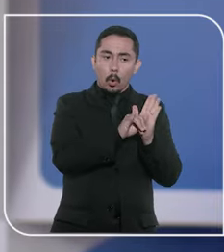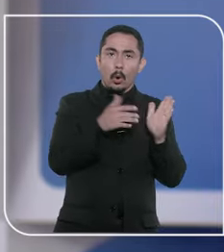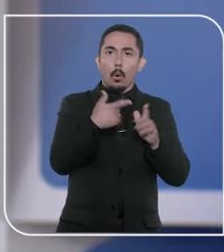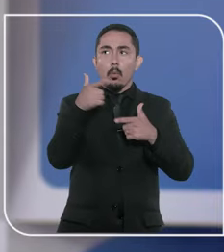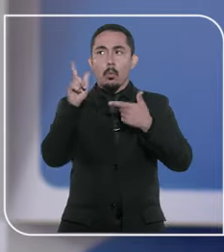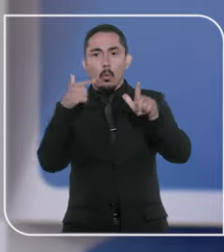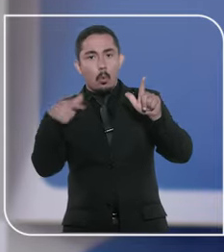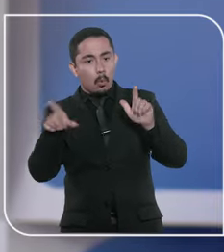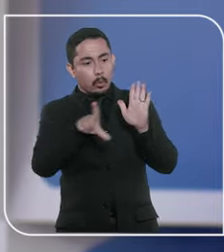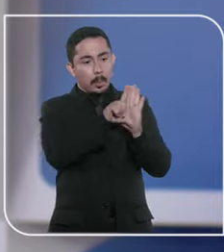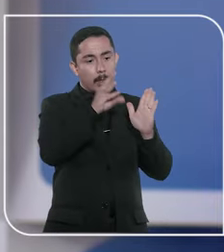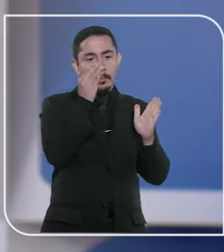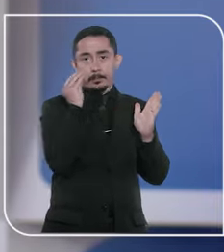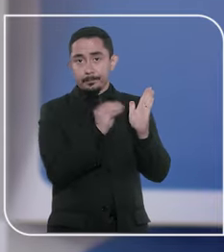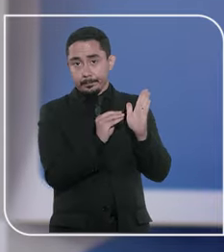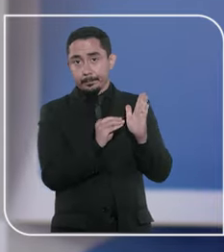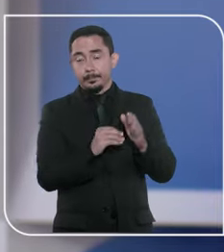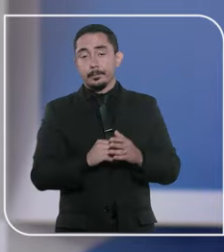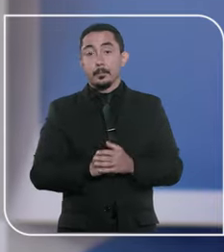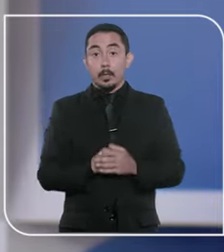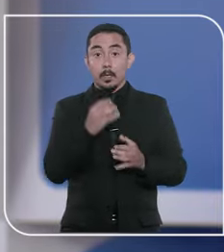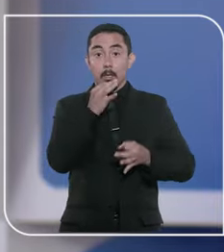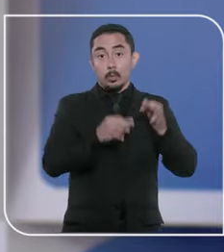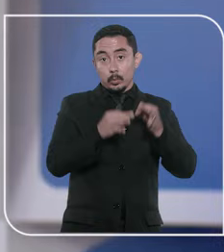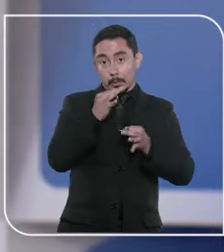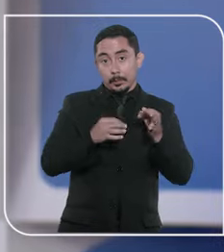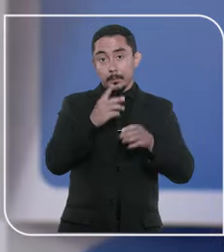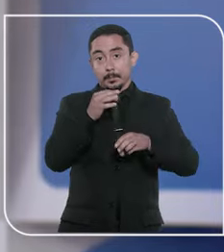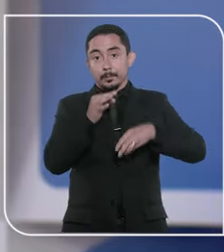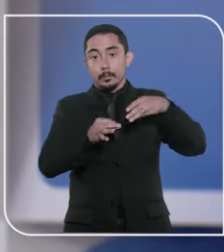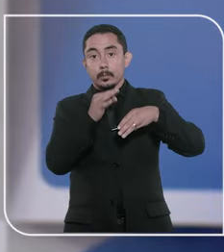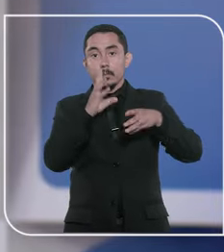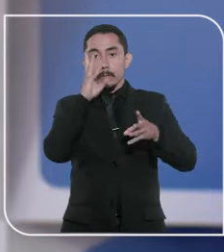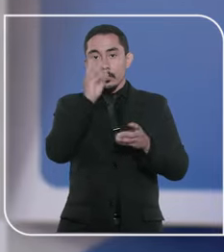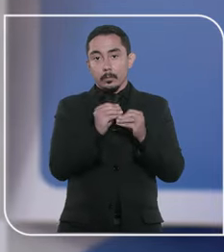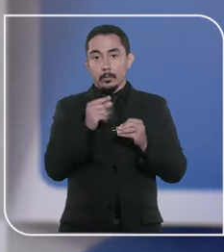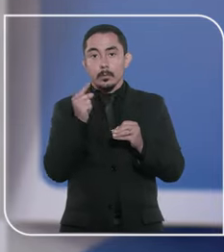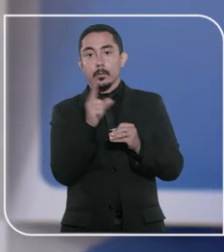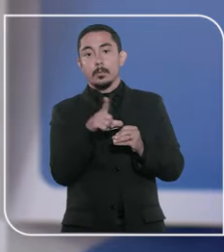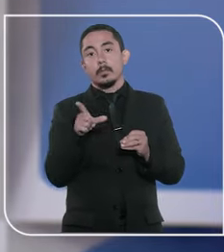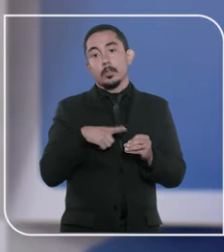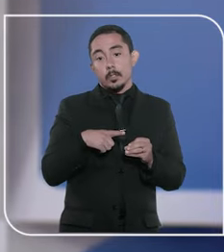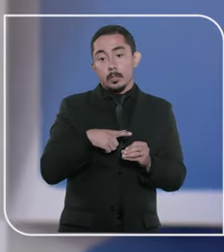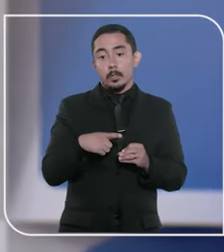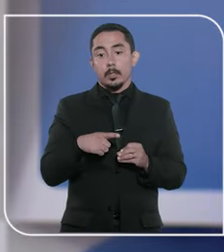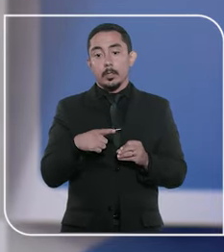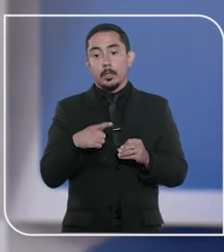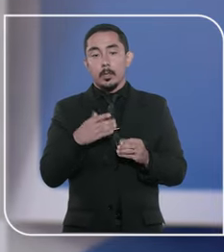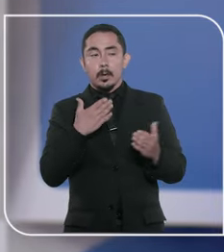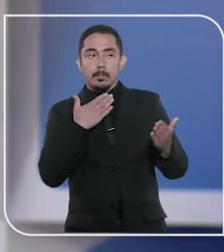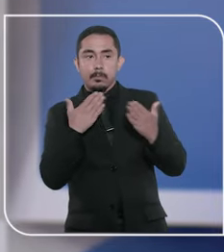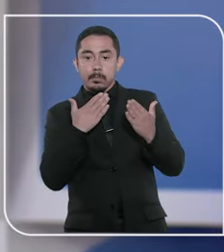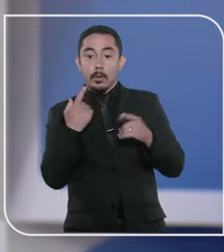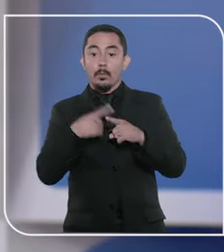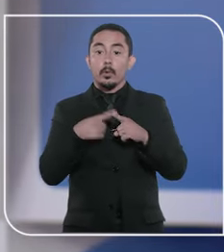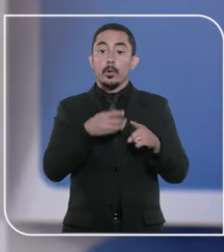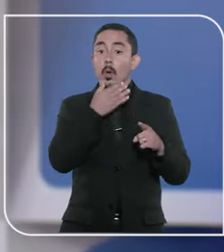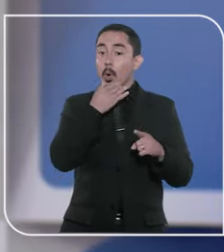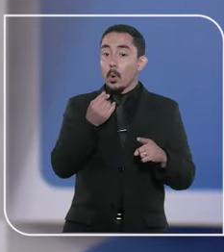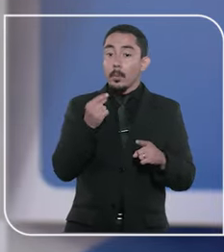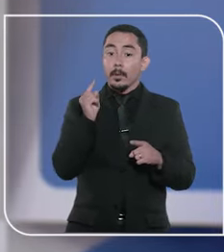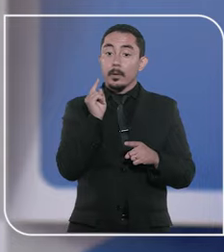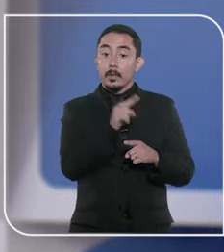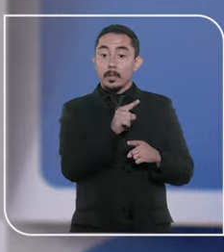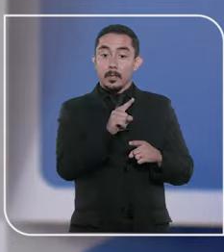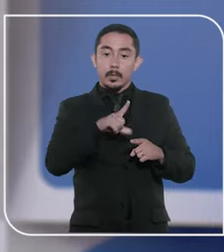que ela esteja com drogas ou outra coisa ilegal. Neste julgamento, os ministros reconheceram que havia razão